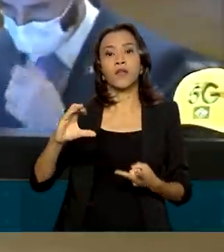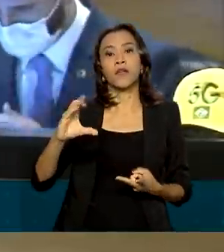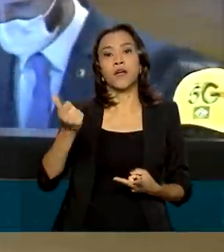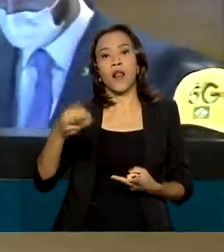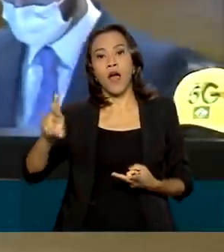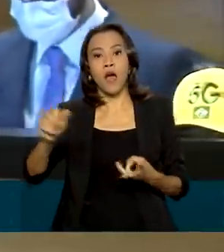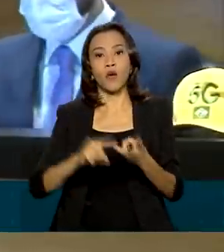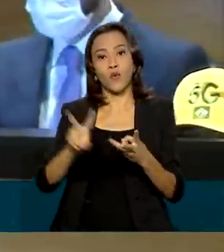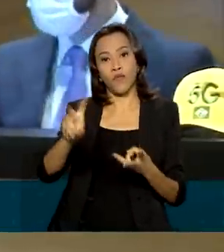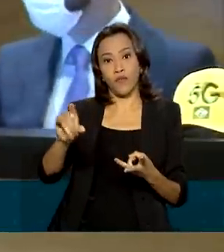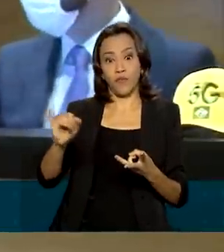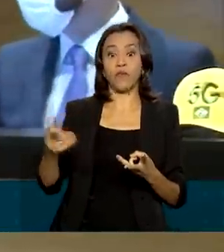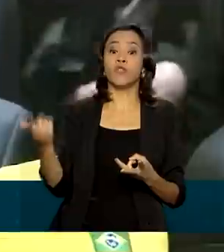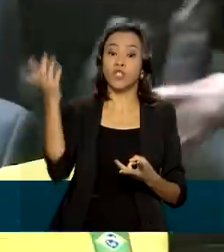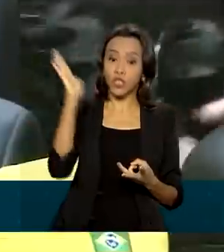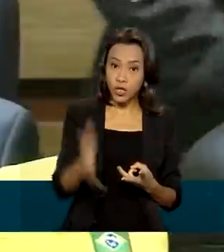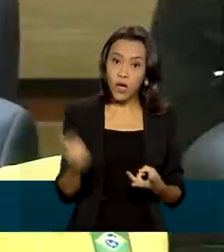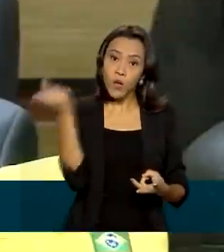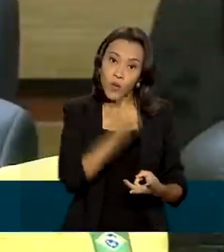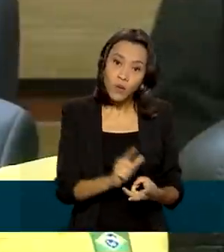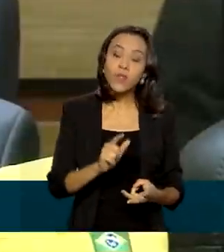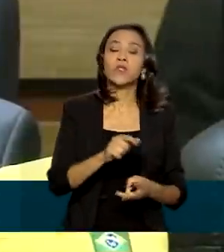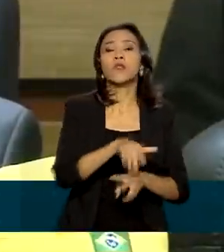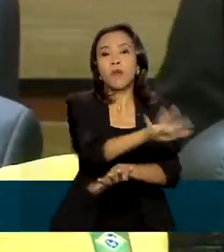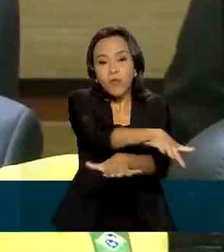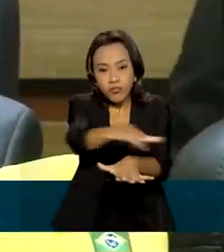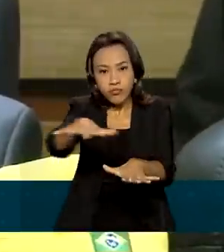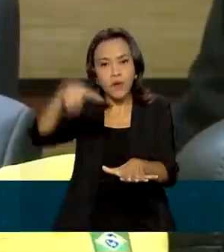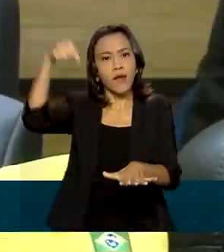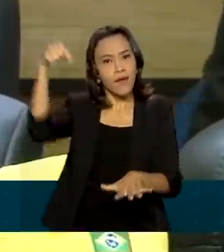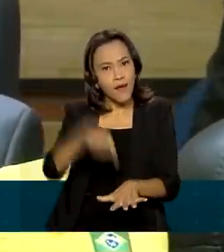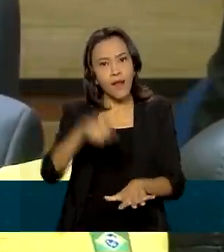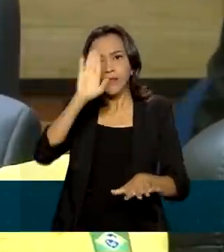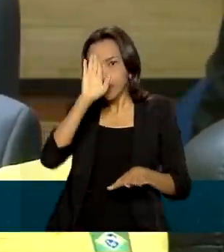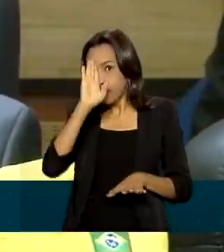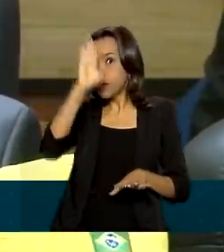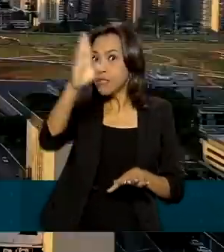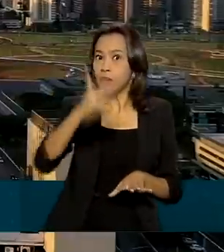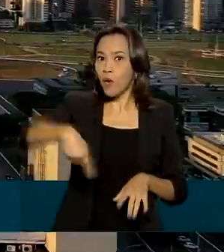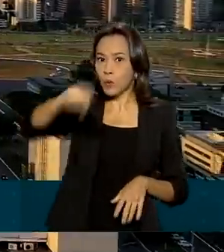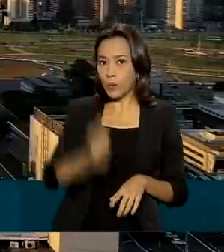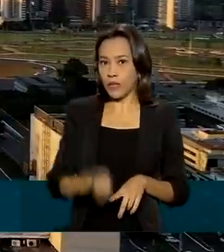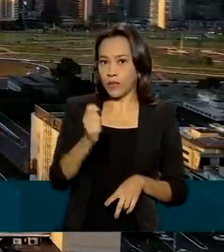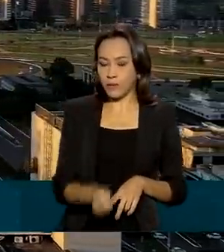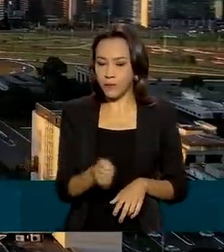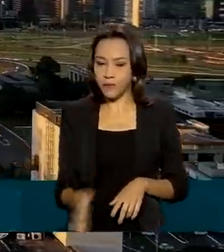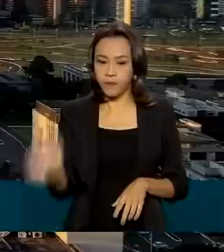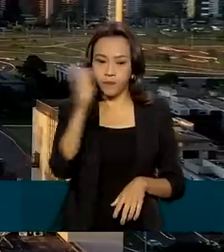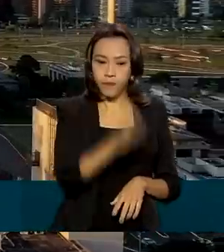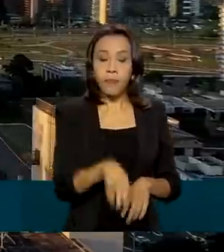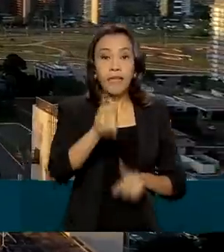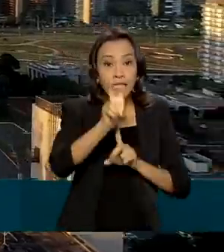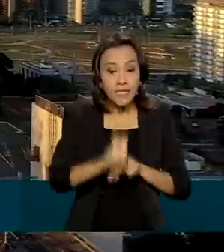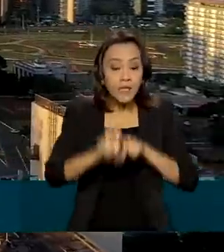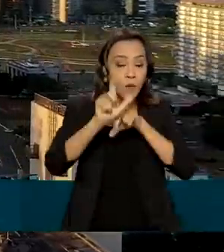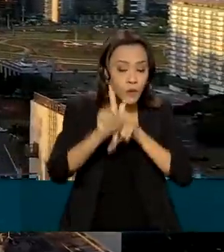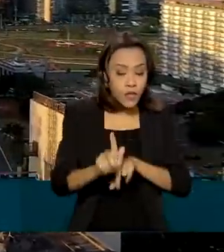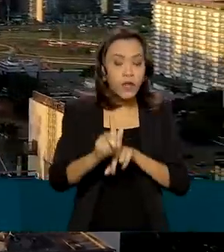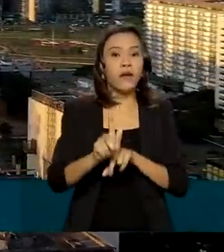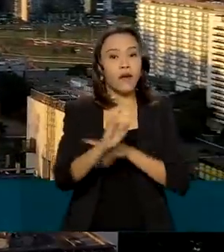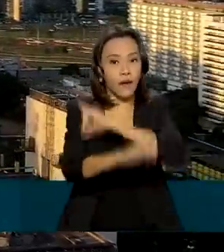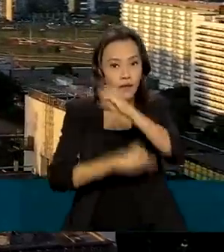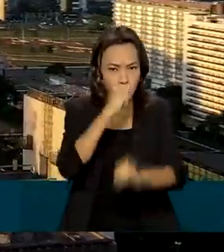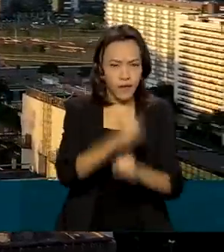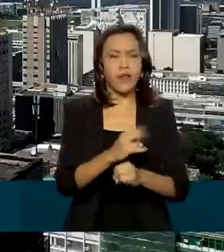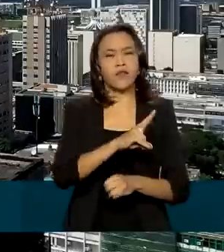os lotes da faixa de 3,5 GHz, considerada a principal do leilão. A internet 5G deve estar disponível